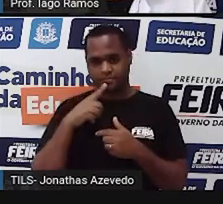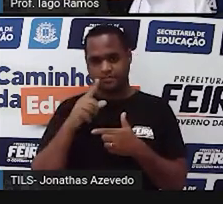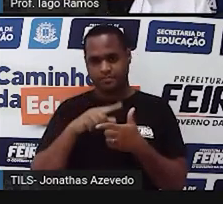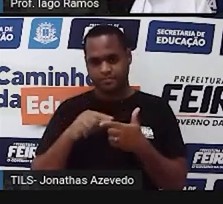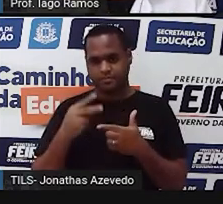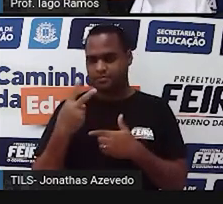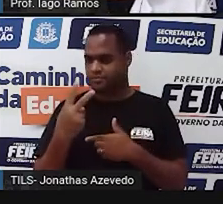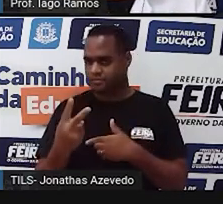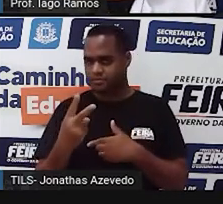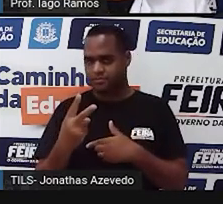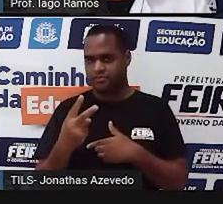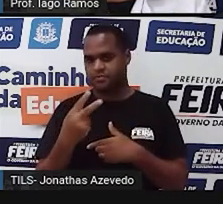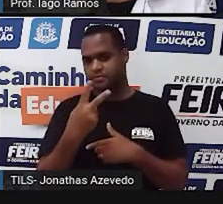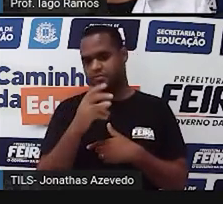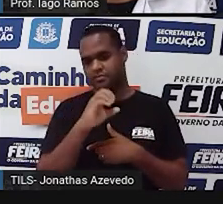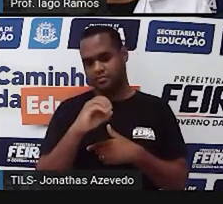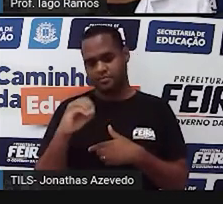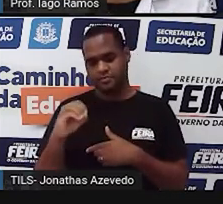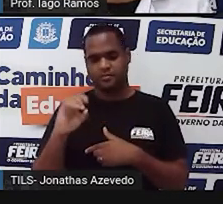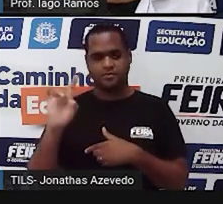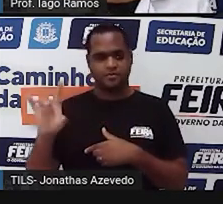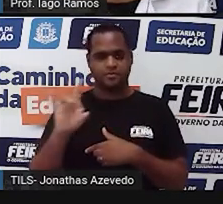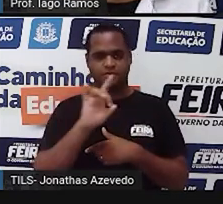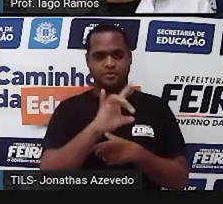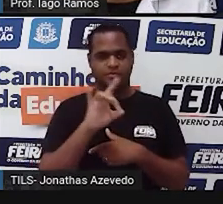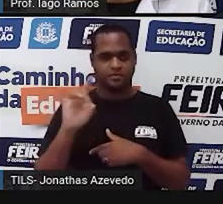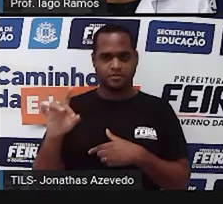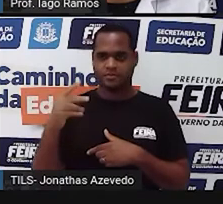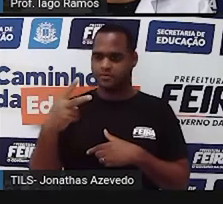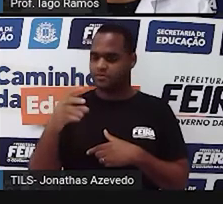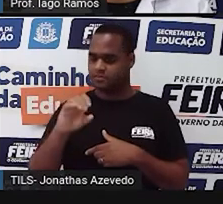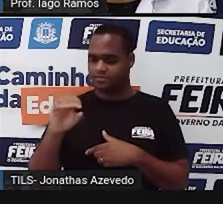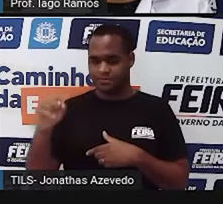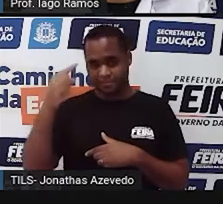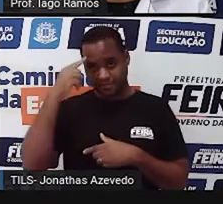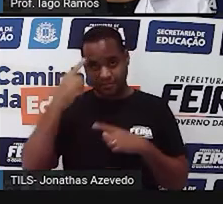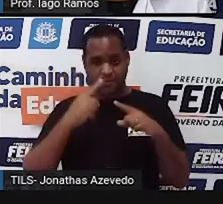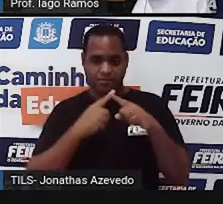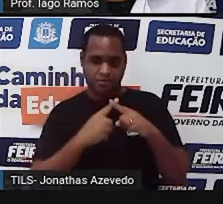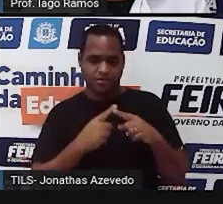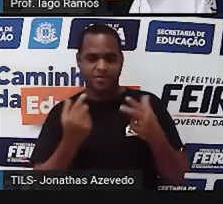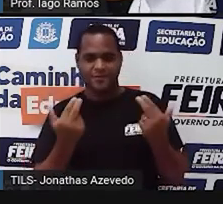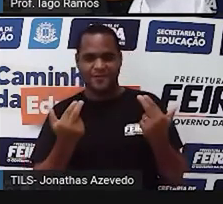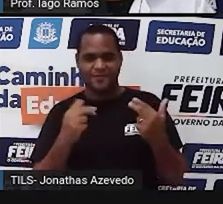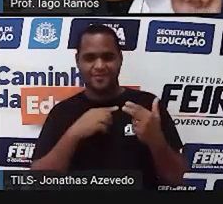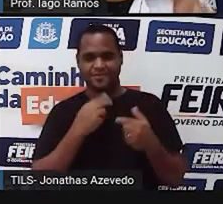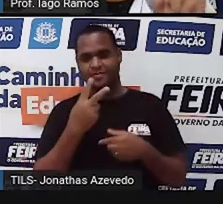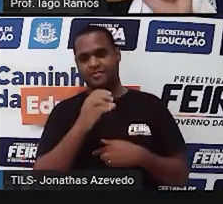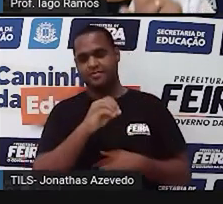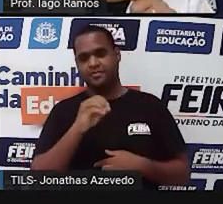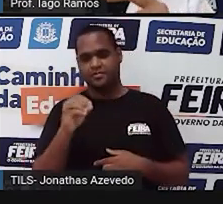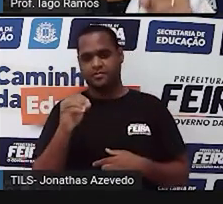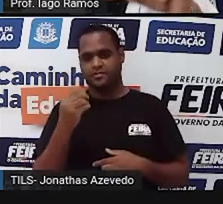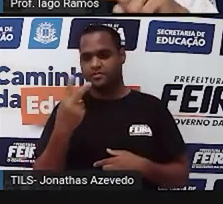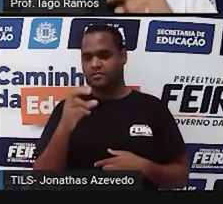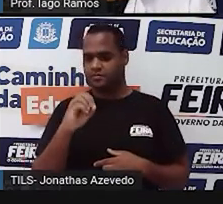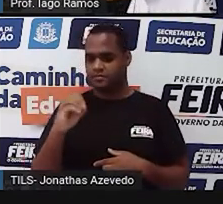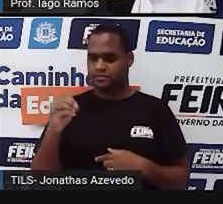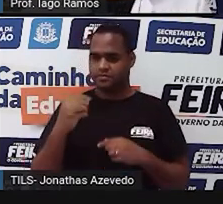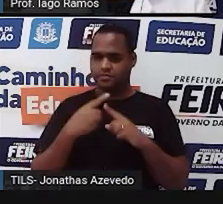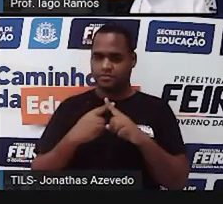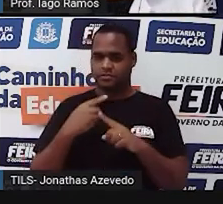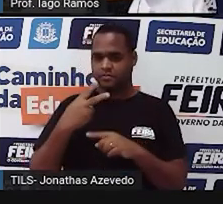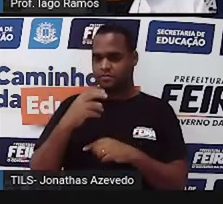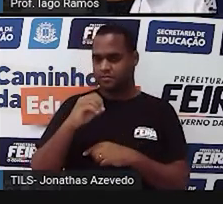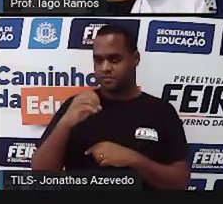2, fica 200 pra cada uma. Então, eu tirei o x ali do quadradinho e botei 200 pra cada uma. 200 mais 200, 400.